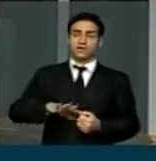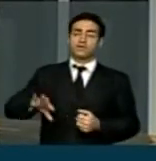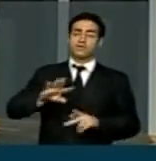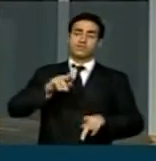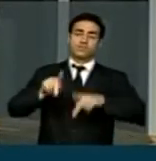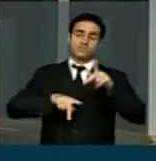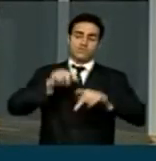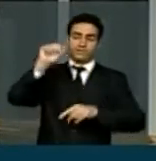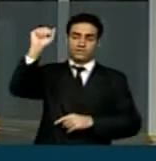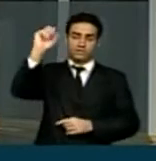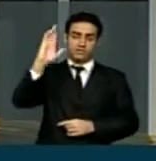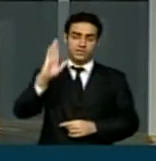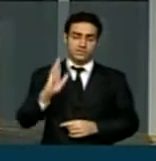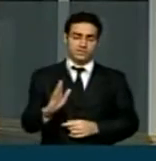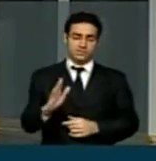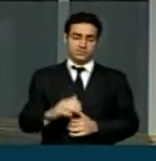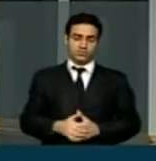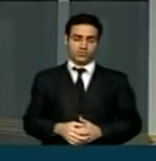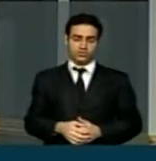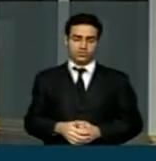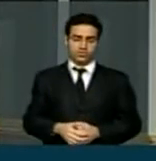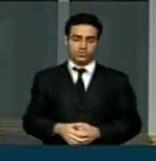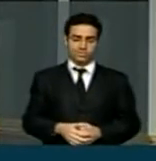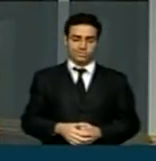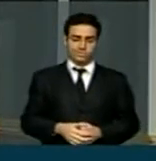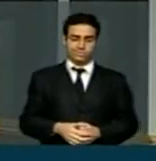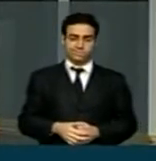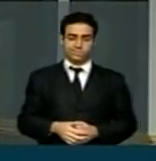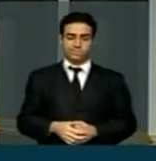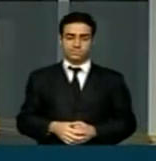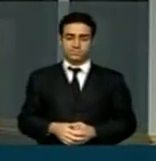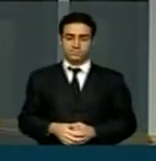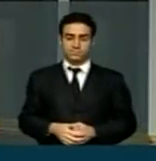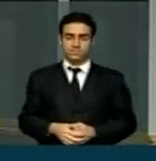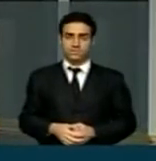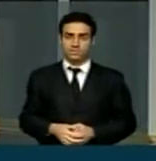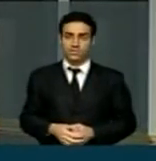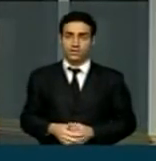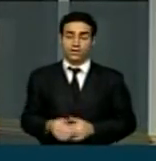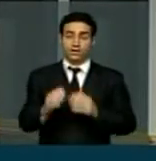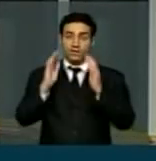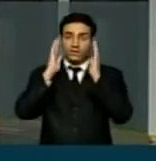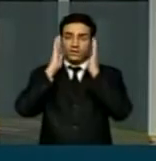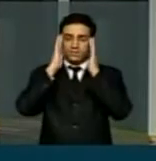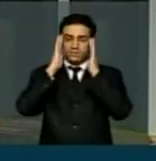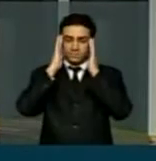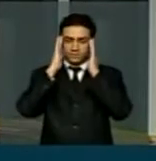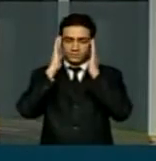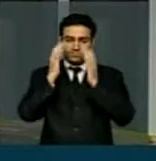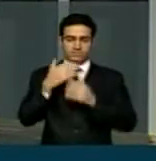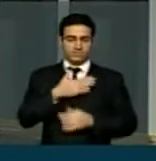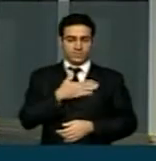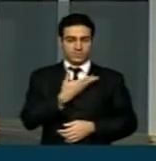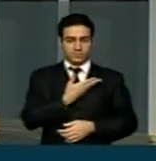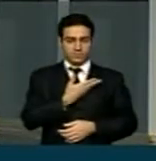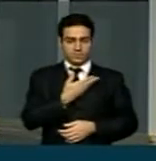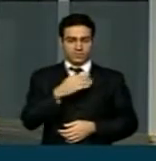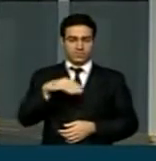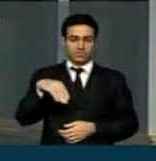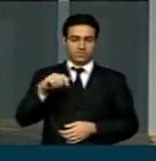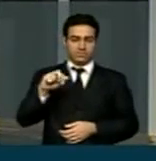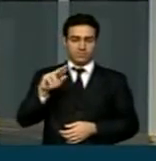brasileiro. E é por isso, meu querido, meus queridos amigos, Mauro Benevide,